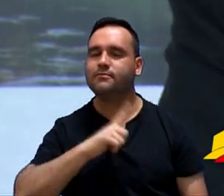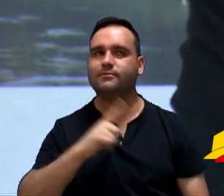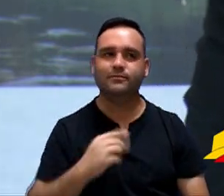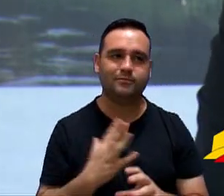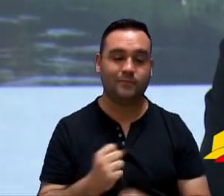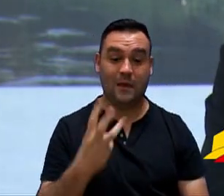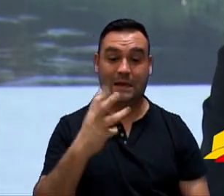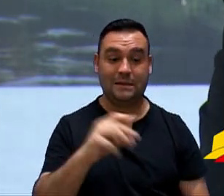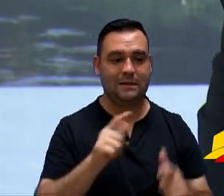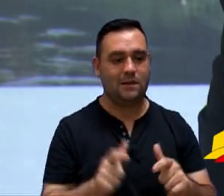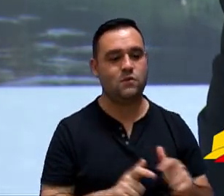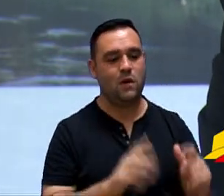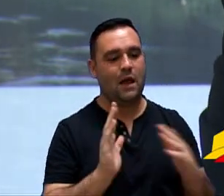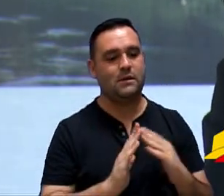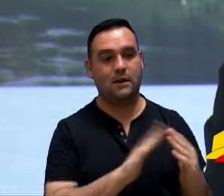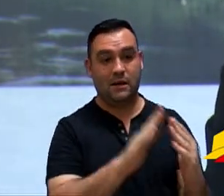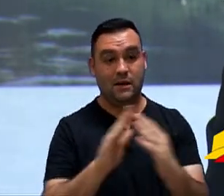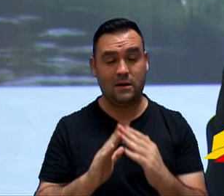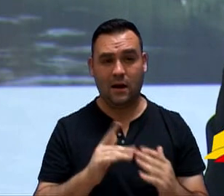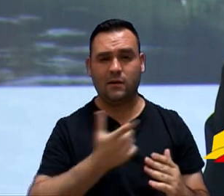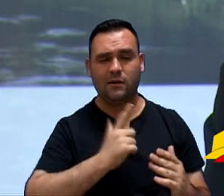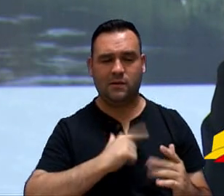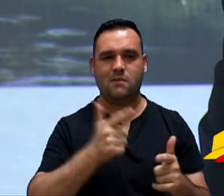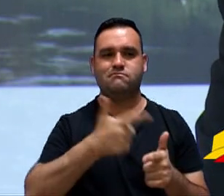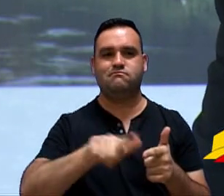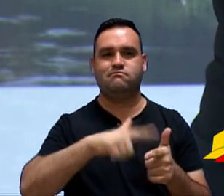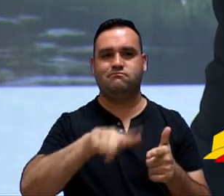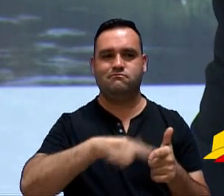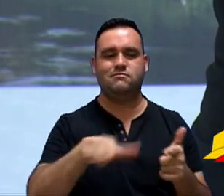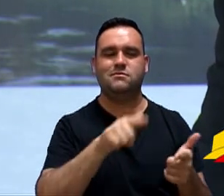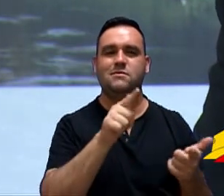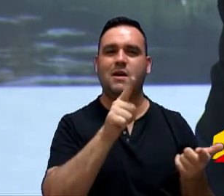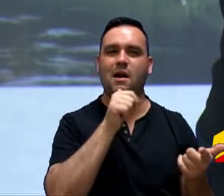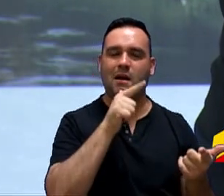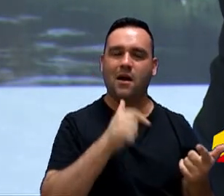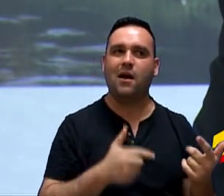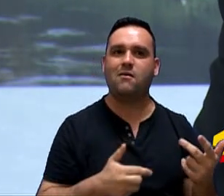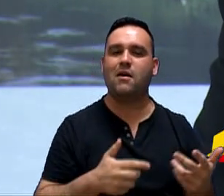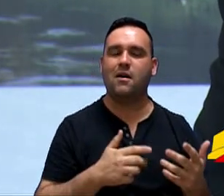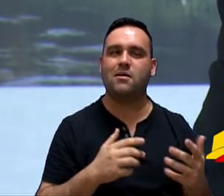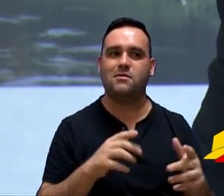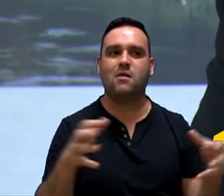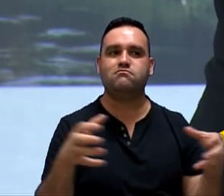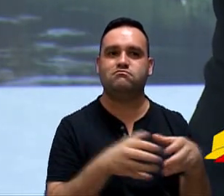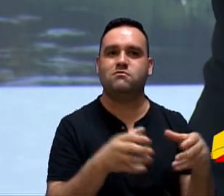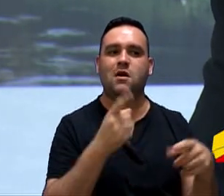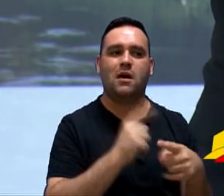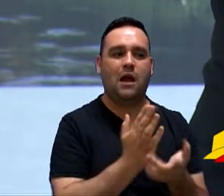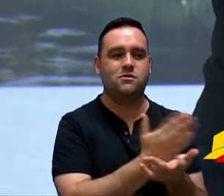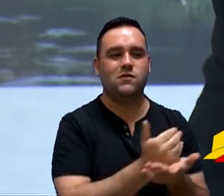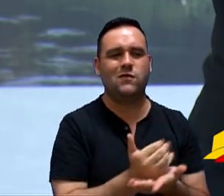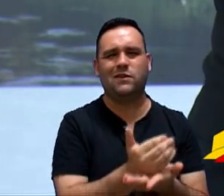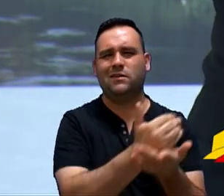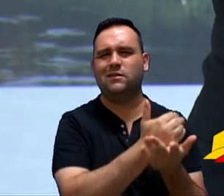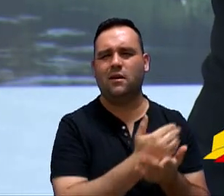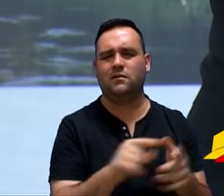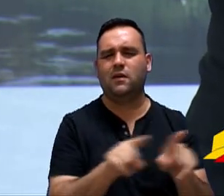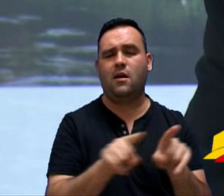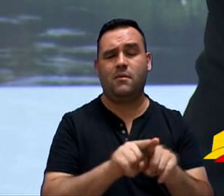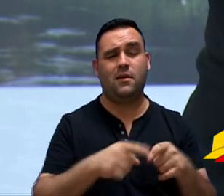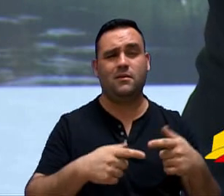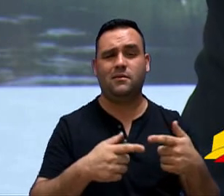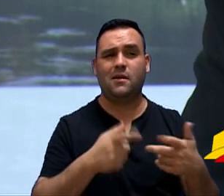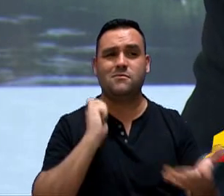30 núcleos habitacionais que têm esse problema de consumo de água coletiva por rateio e que, inclusive,